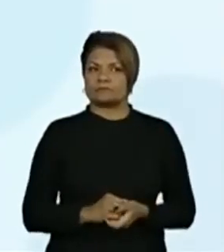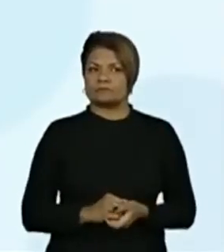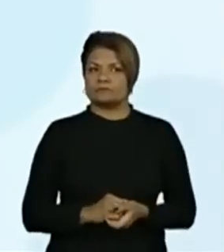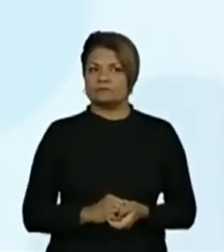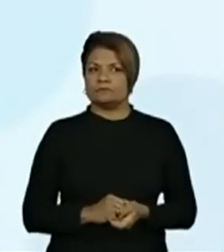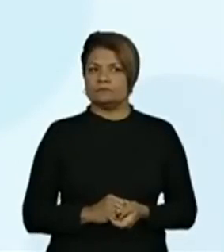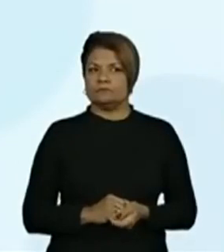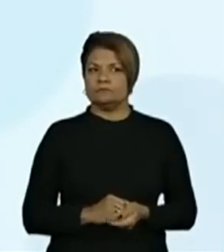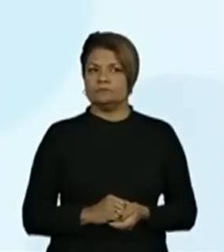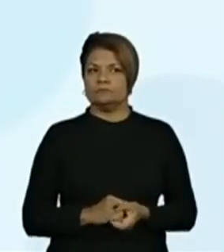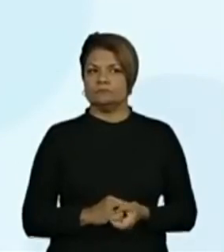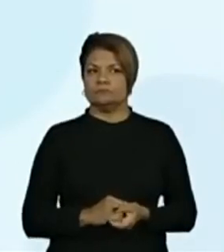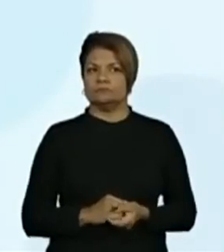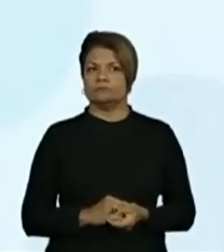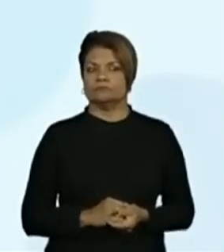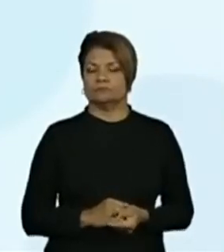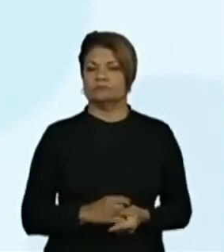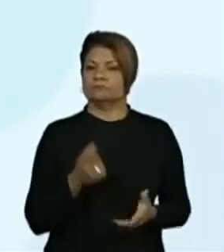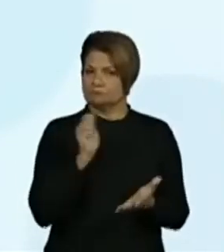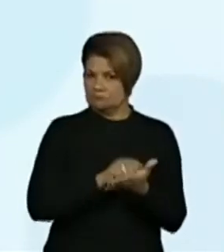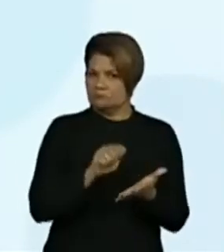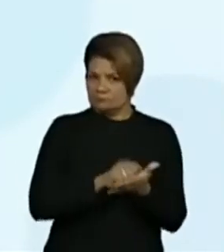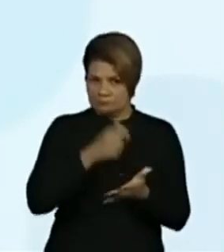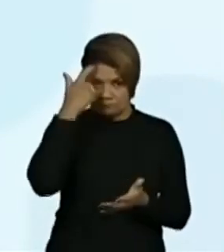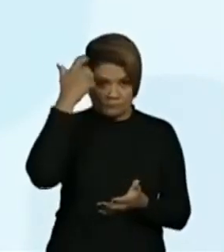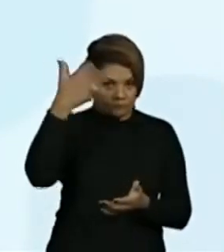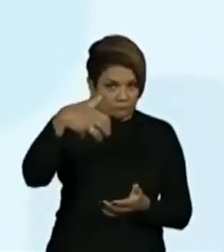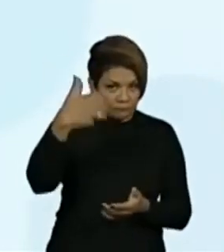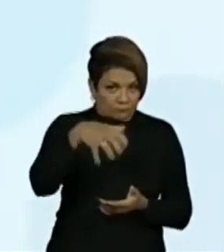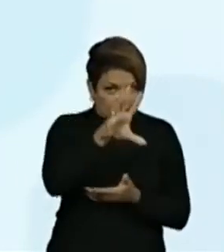Estão aí fazendo o registro e pensando junto comigo?